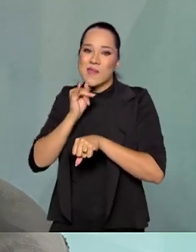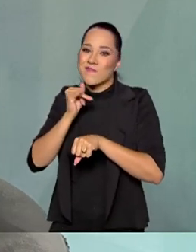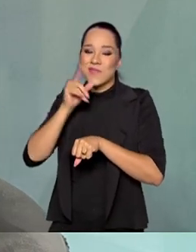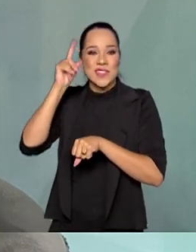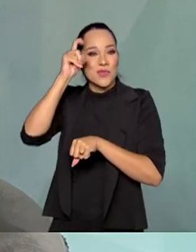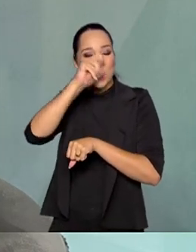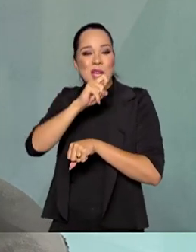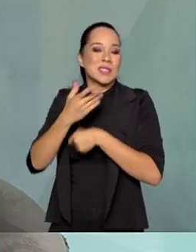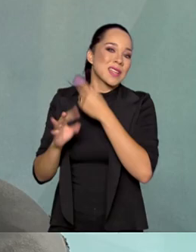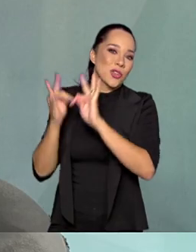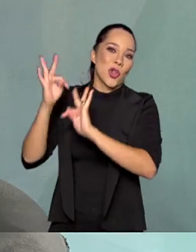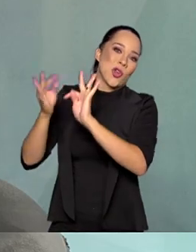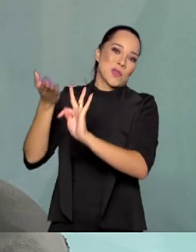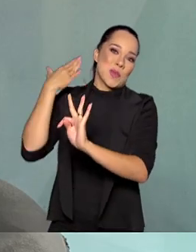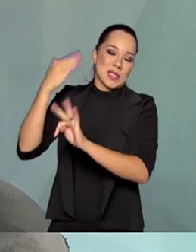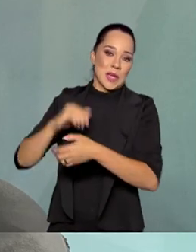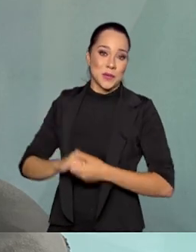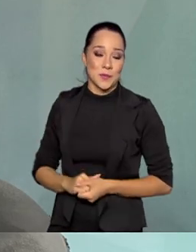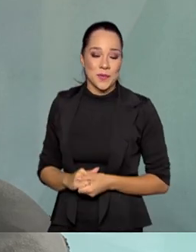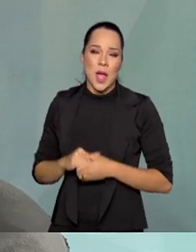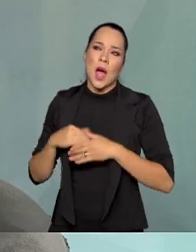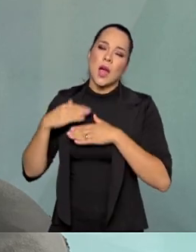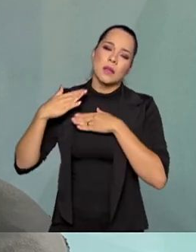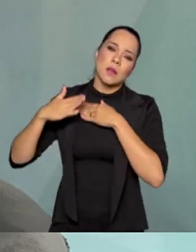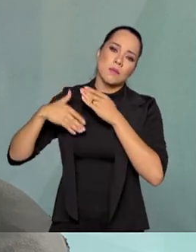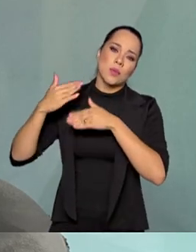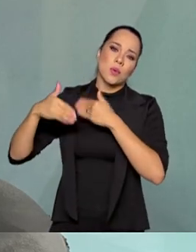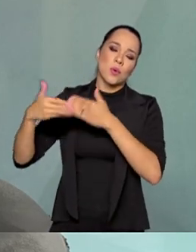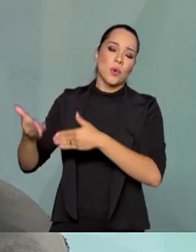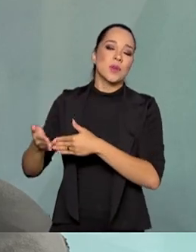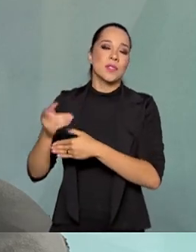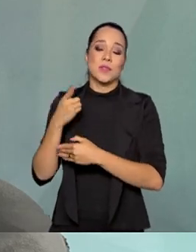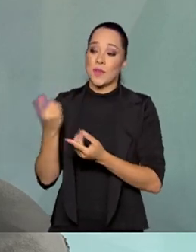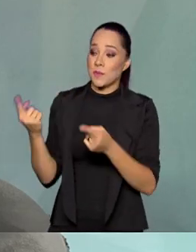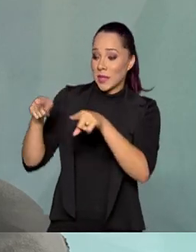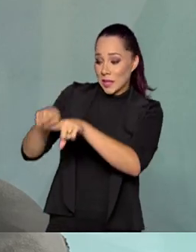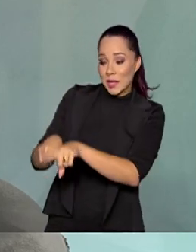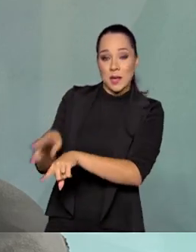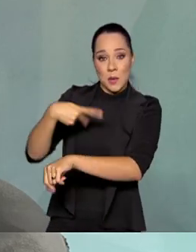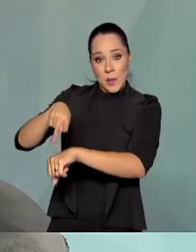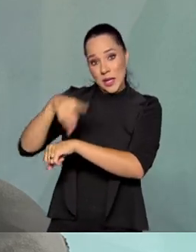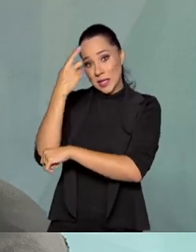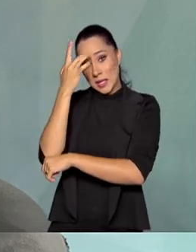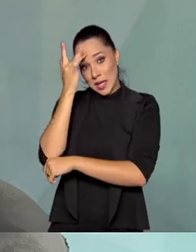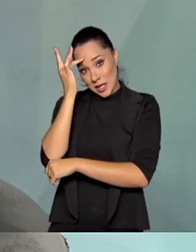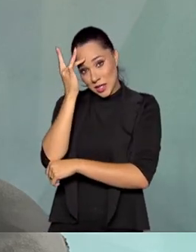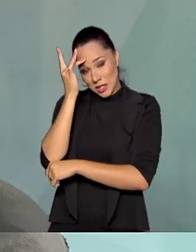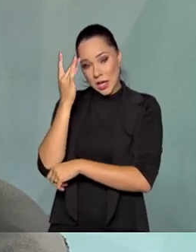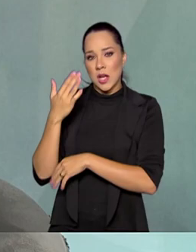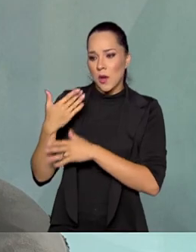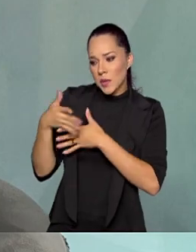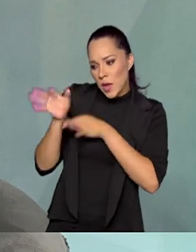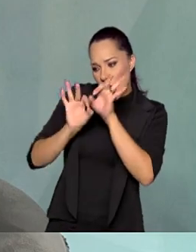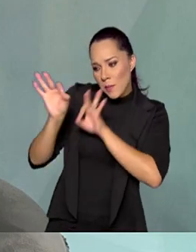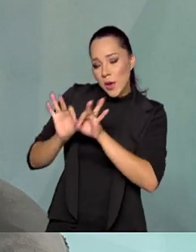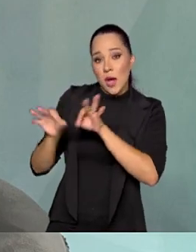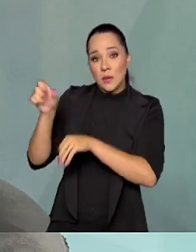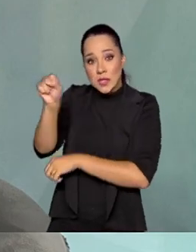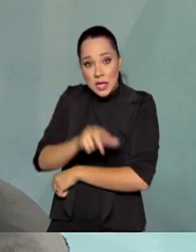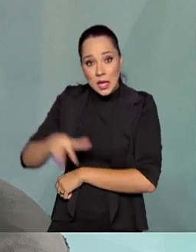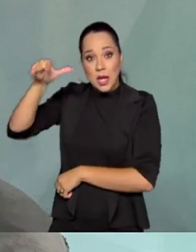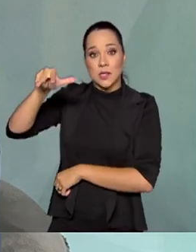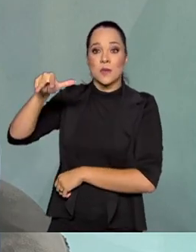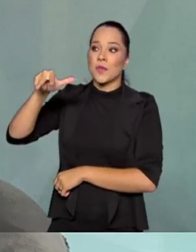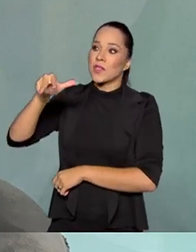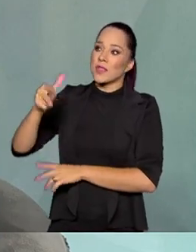tecnológica época. Então, pouco depois, nós fizemos uma parceria com a Índia, começamos a desenvolver os satélites, mas até então